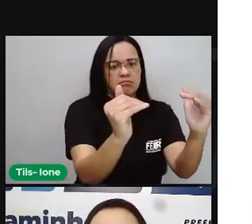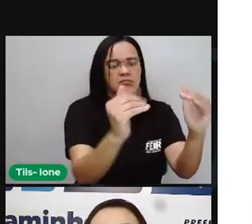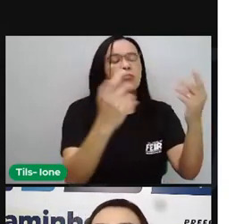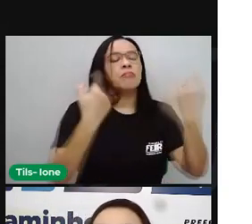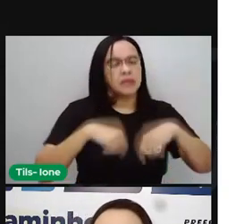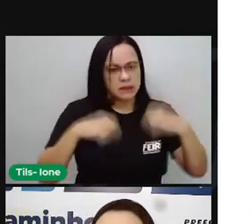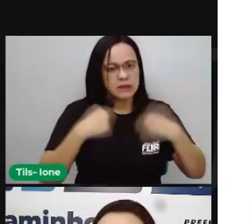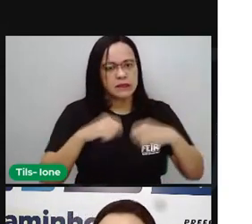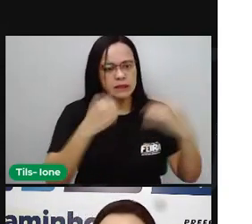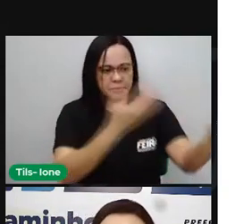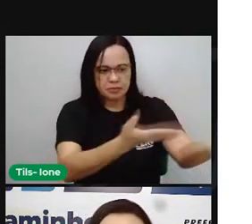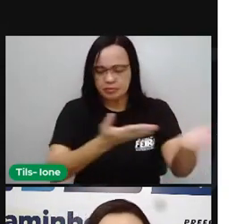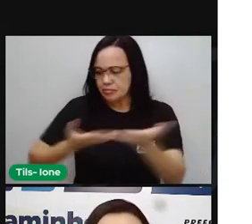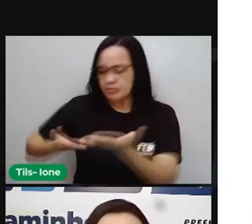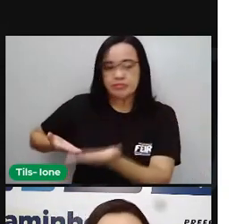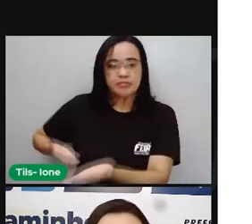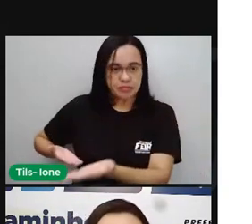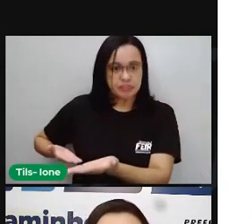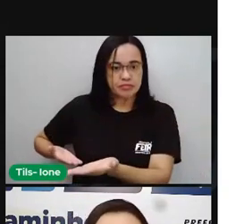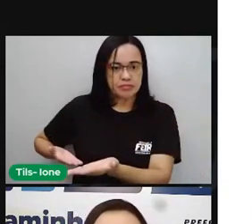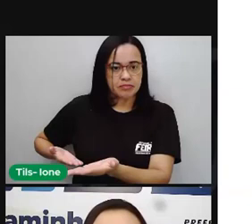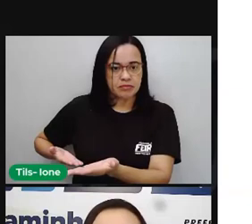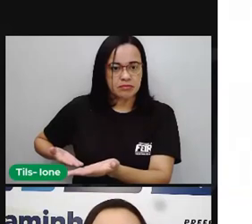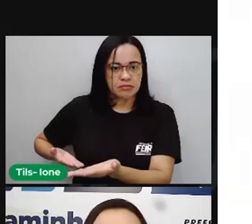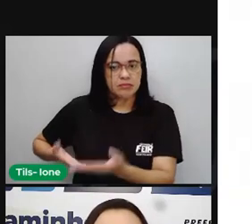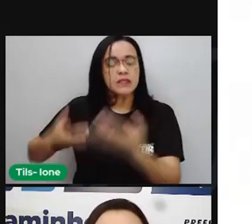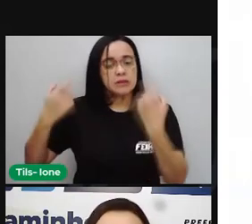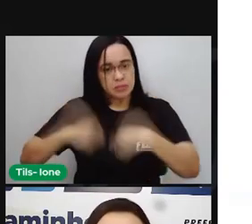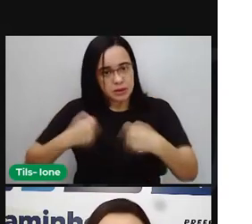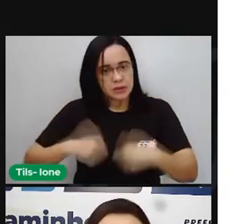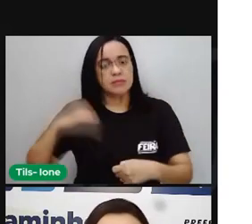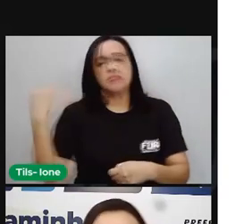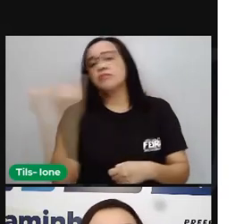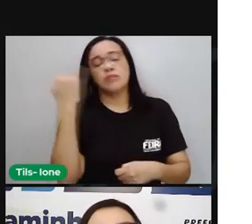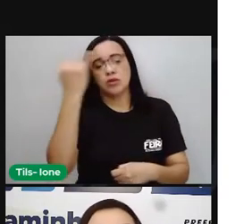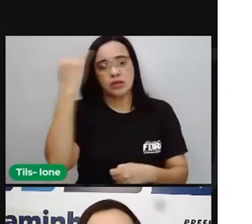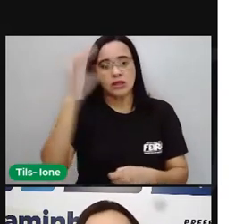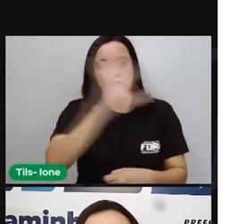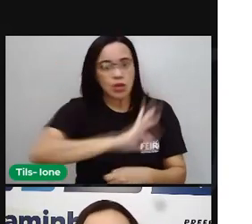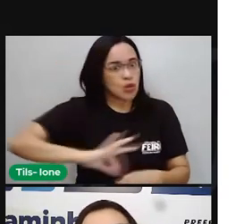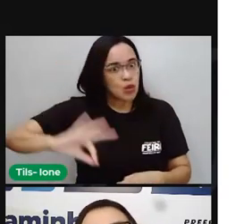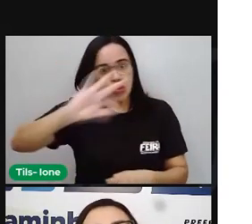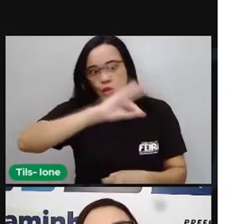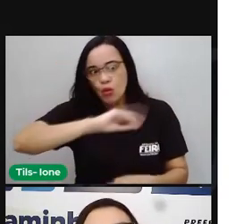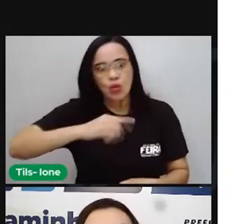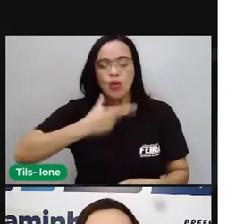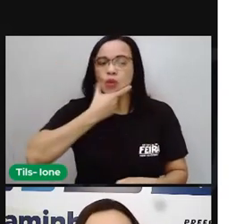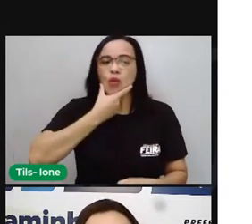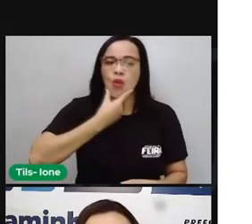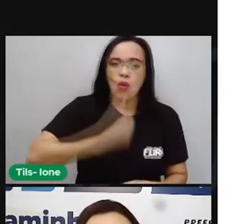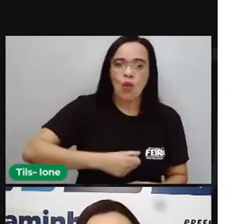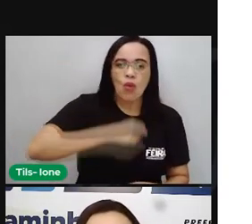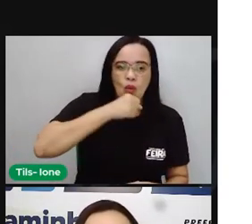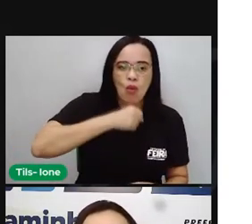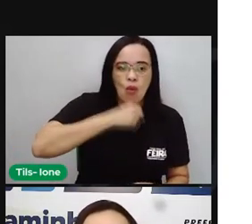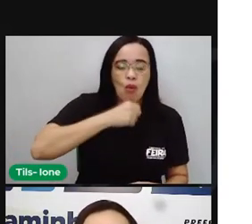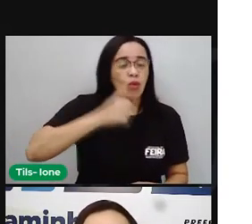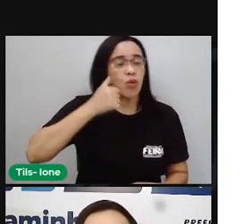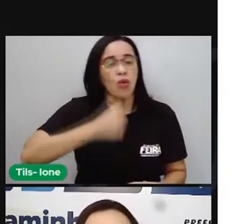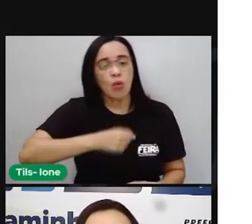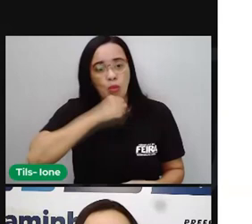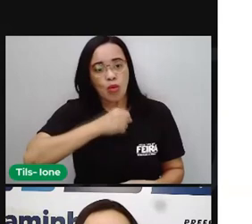de uma forma diferenciada. Então, todos os idosos possuem direito à vida,